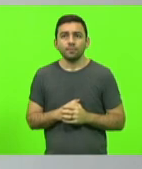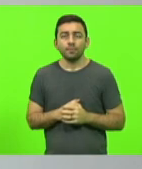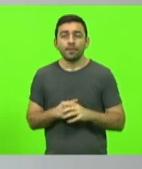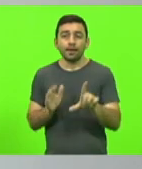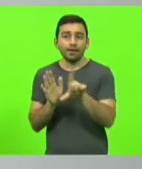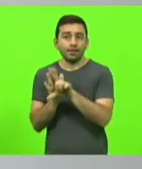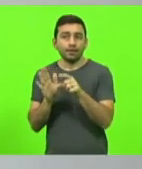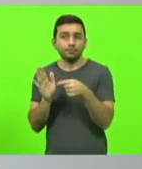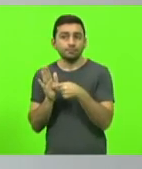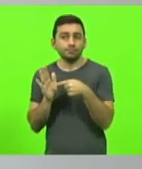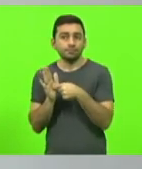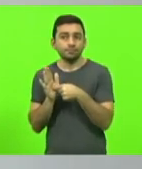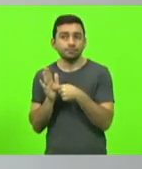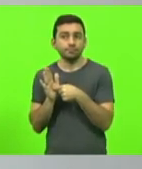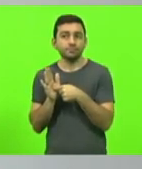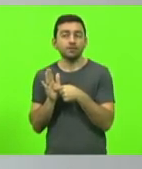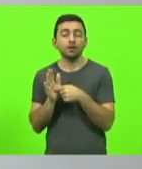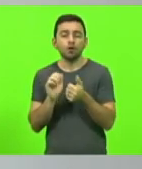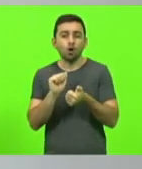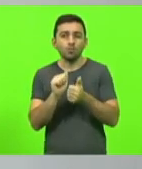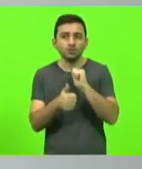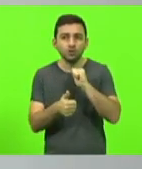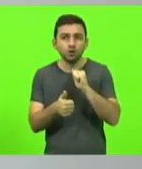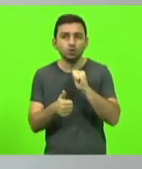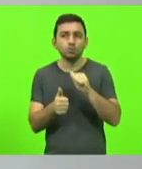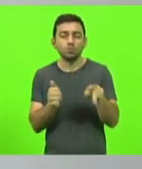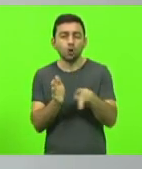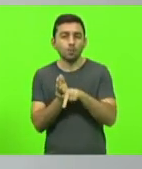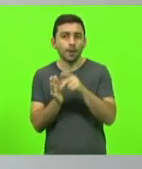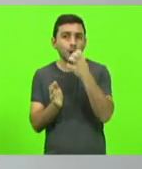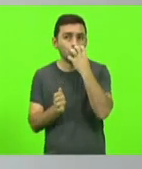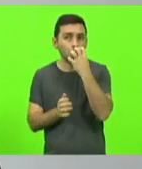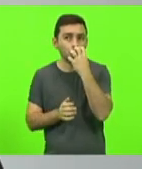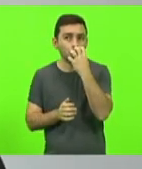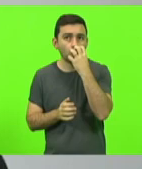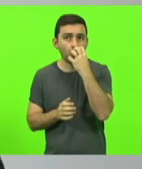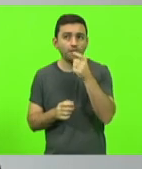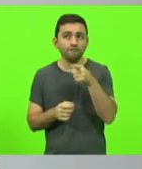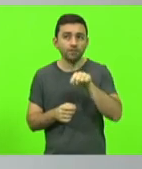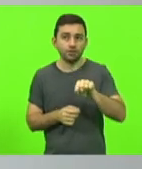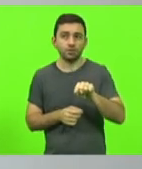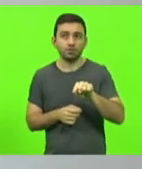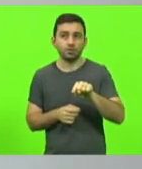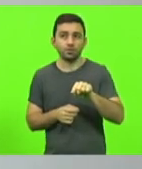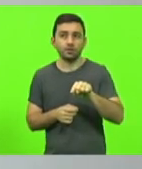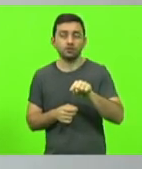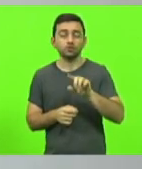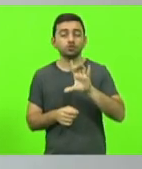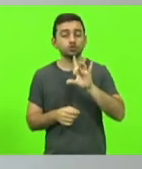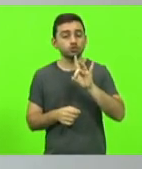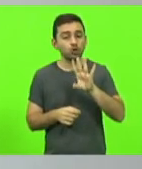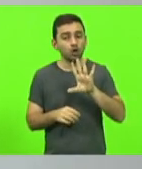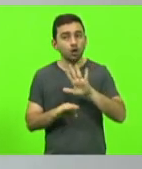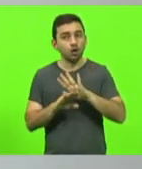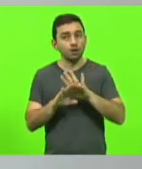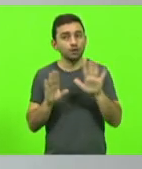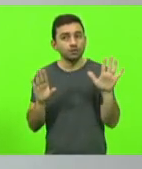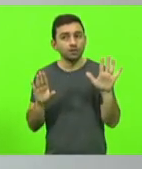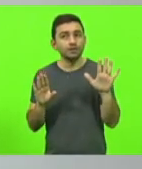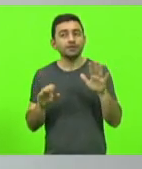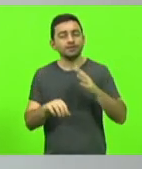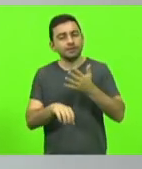realizar competições de corrida de cães, vírgula, exceto para casos de